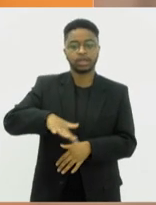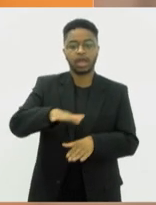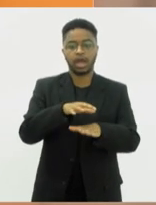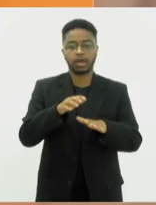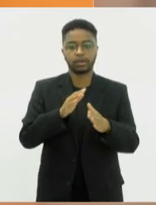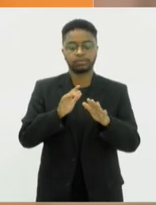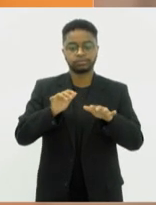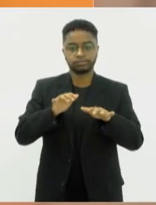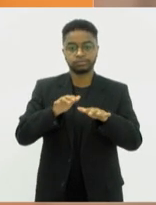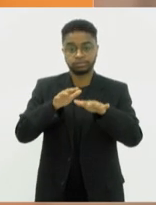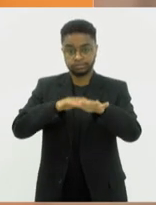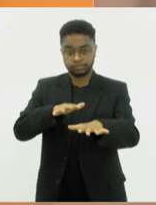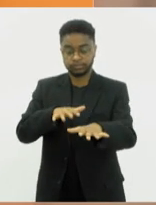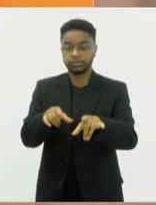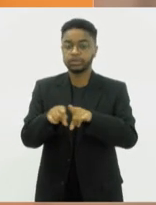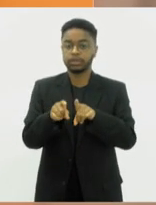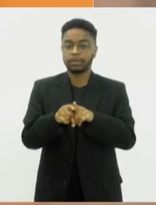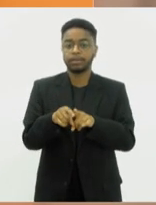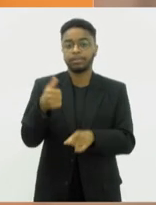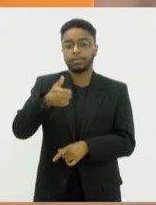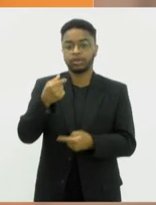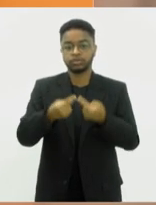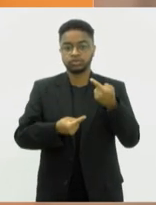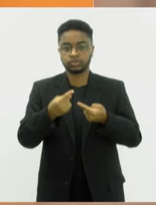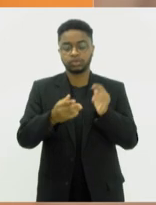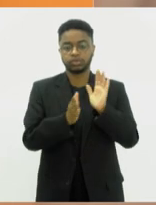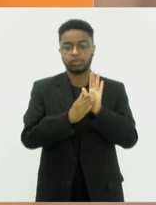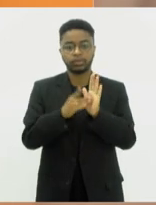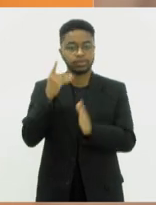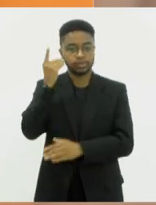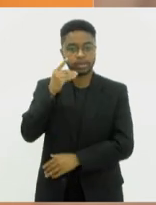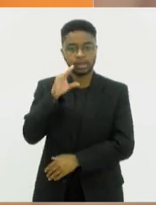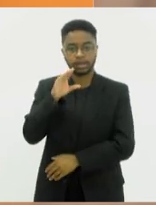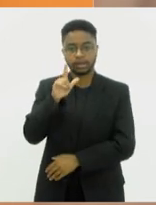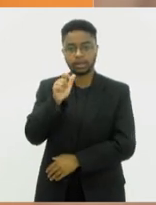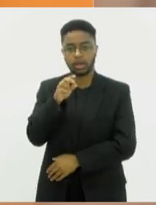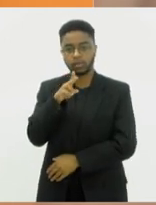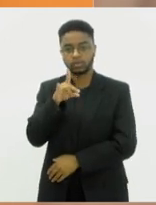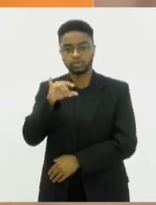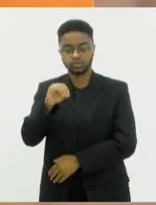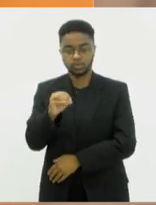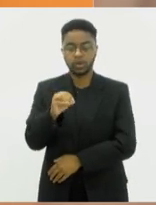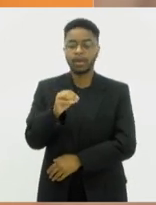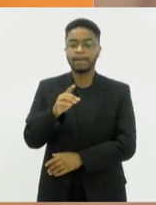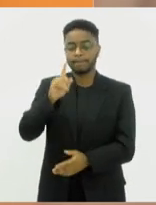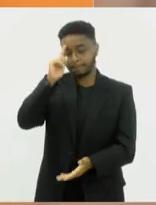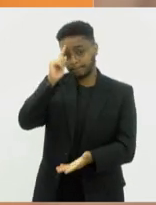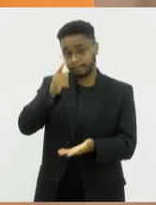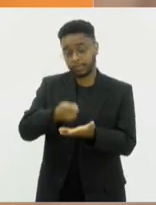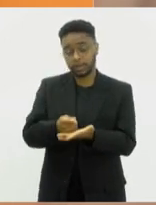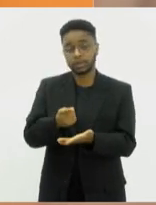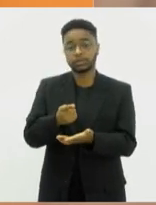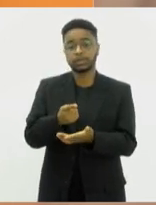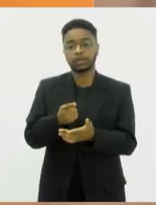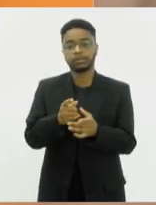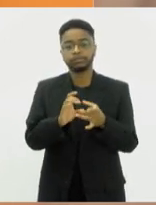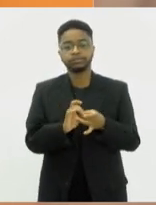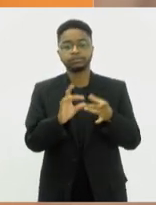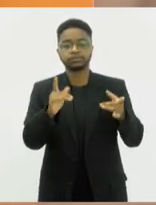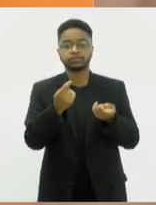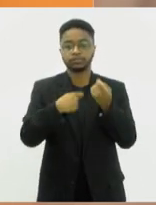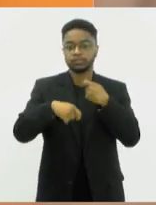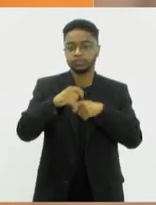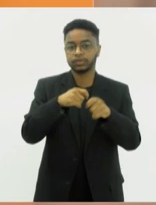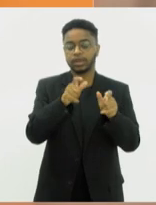a proposta do deputado Cláudio Caiado, que determina a aplicação de sanções administrativas pelo Estado às